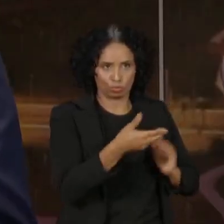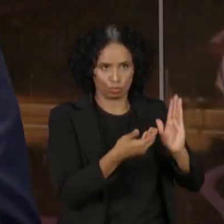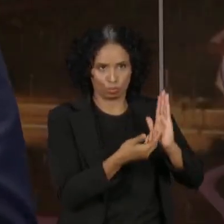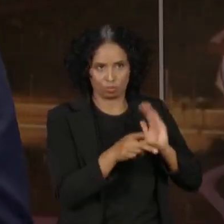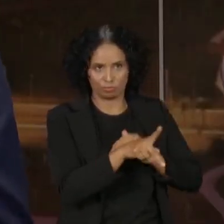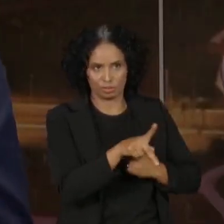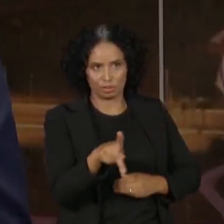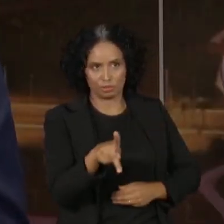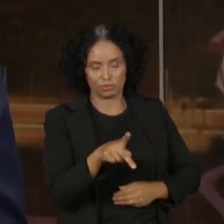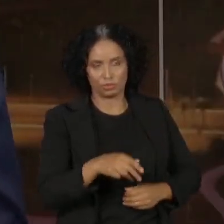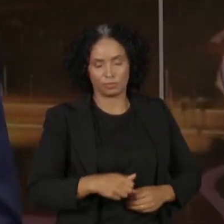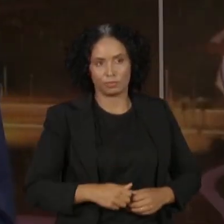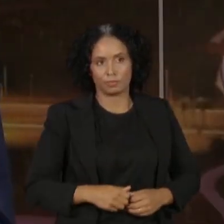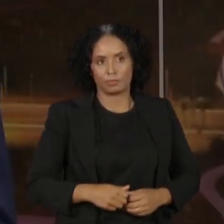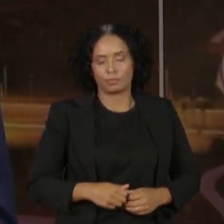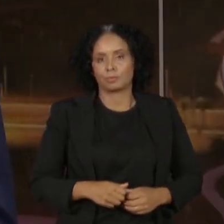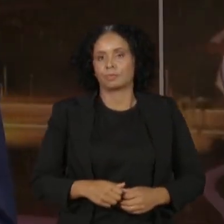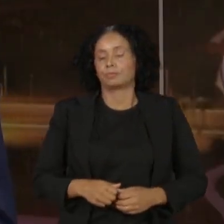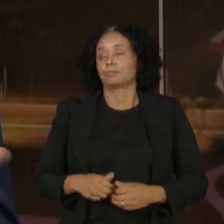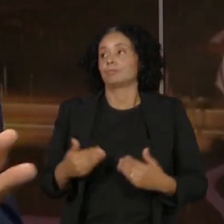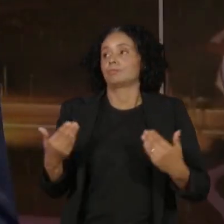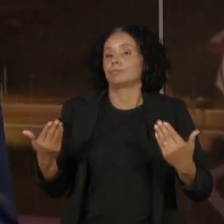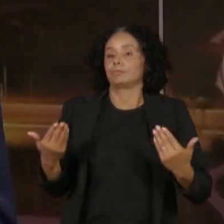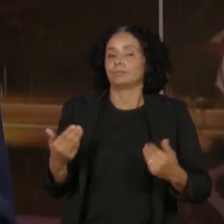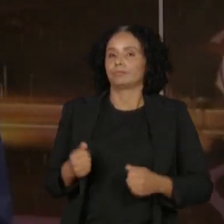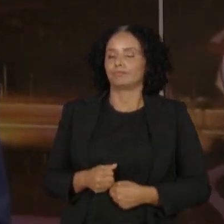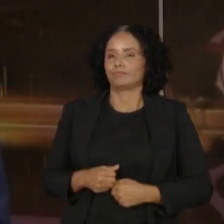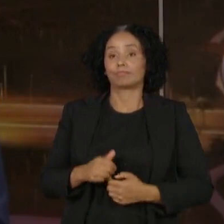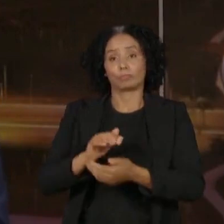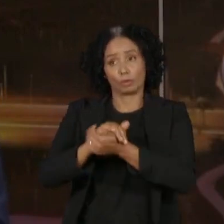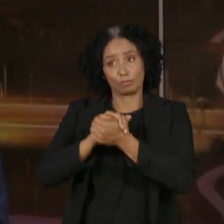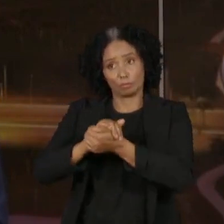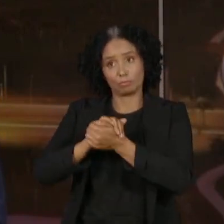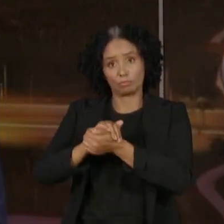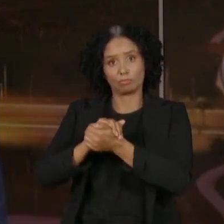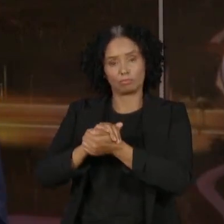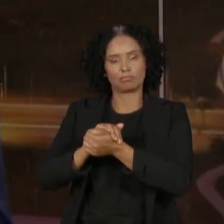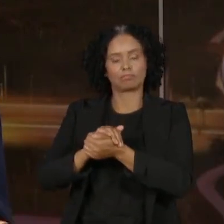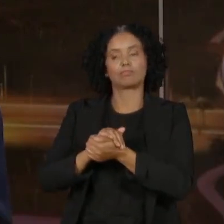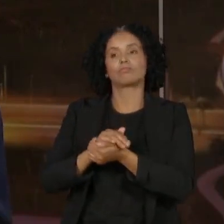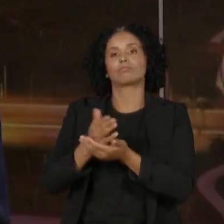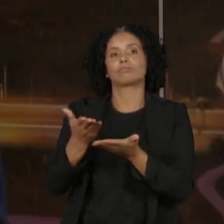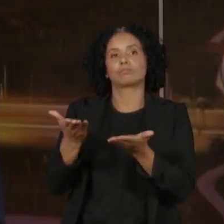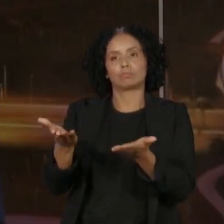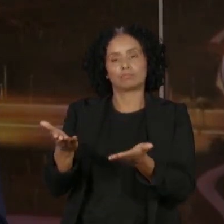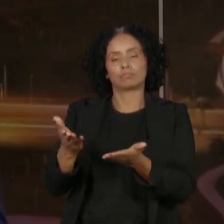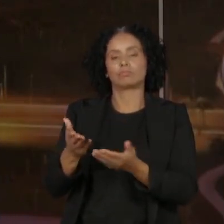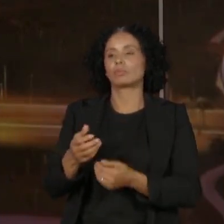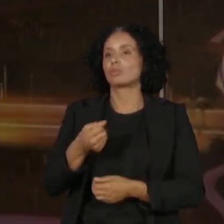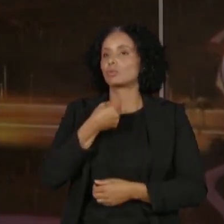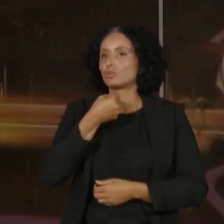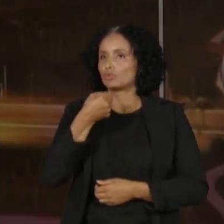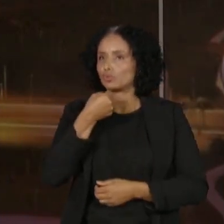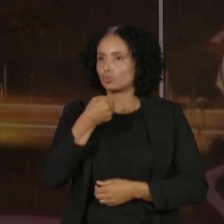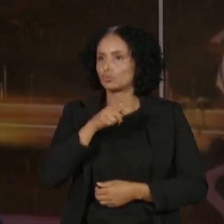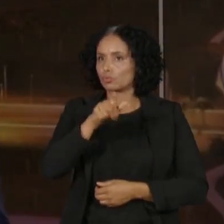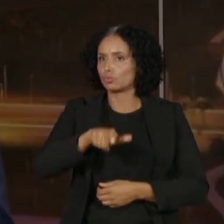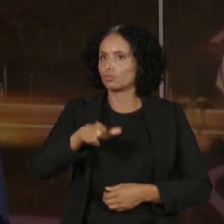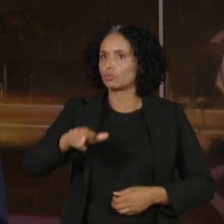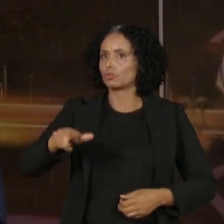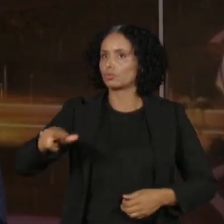Olha, como eu disse antes, eu até parabenizo aí os jornalistas, as jornalistas e os jornalistas